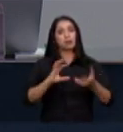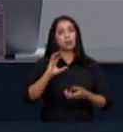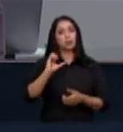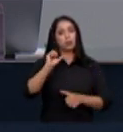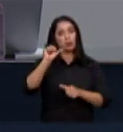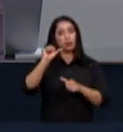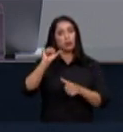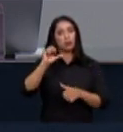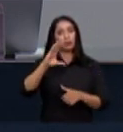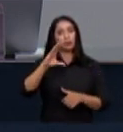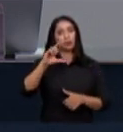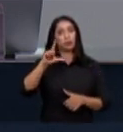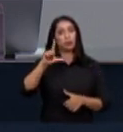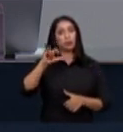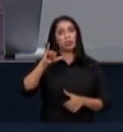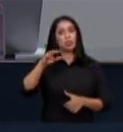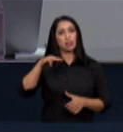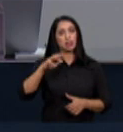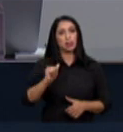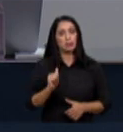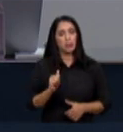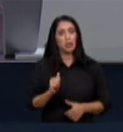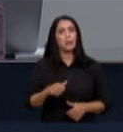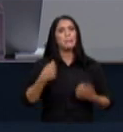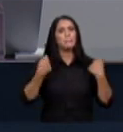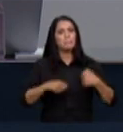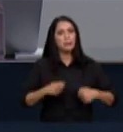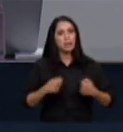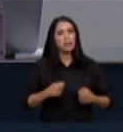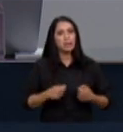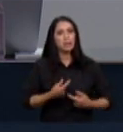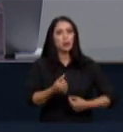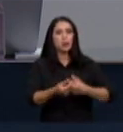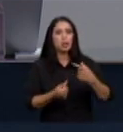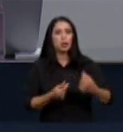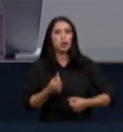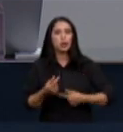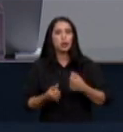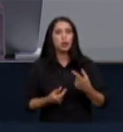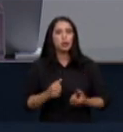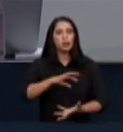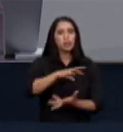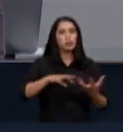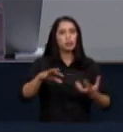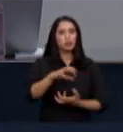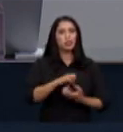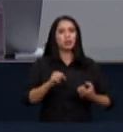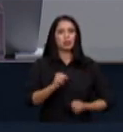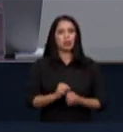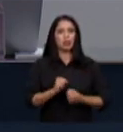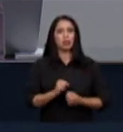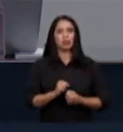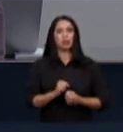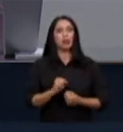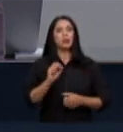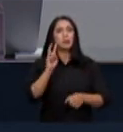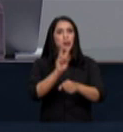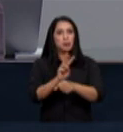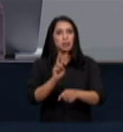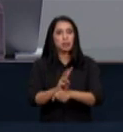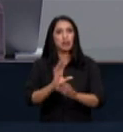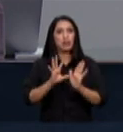preciso criar uma economia sustentável para a preservação ambiental sobretudo na